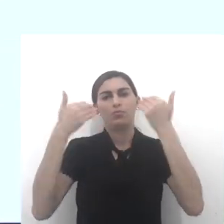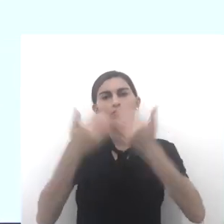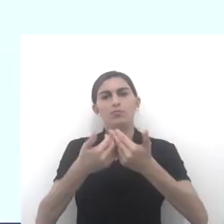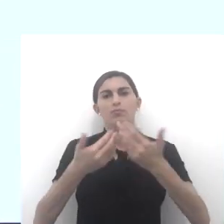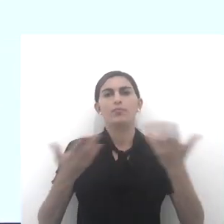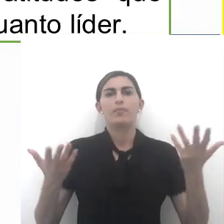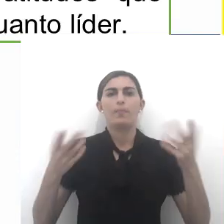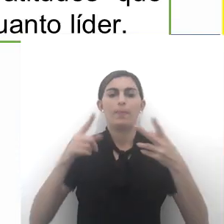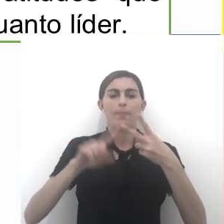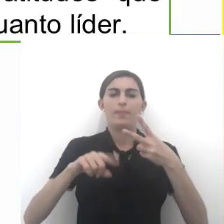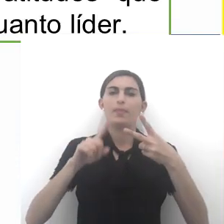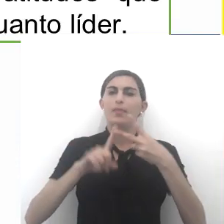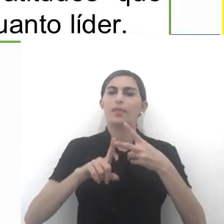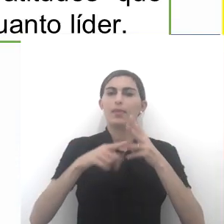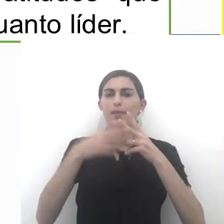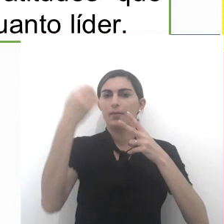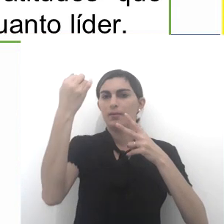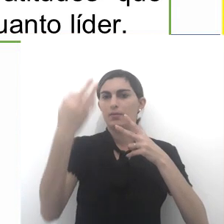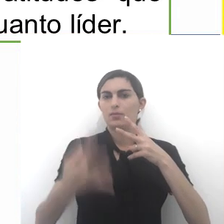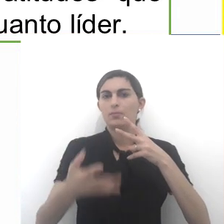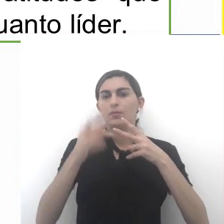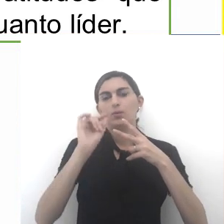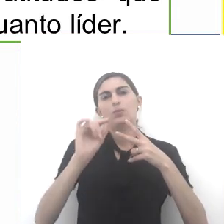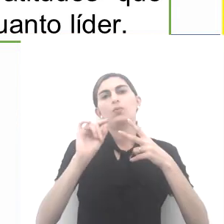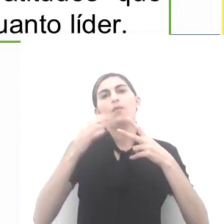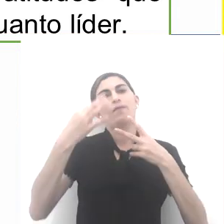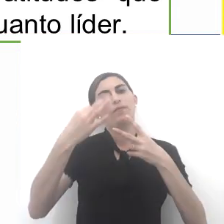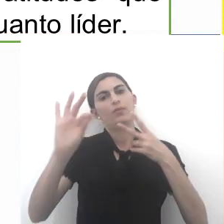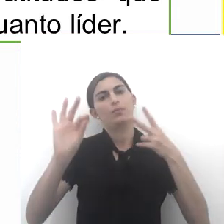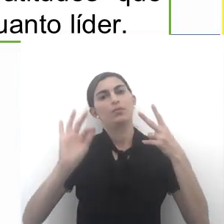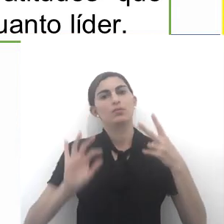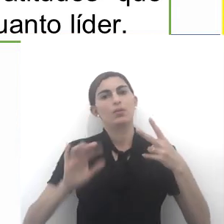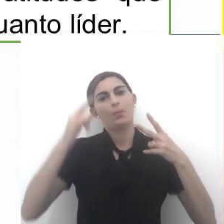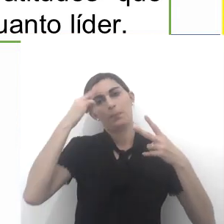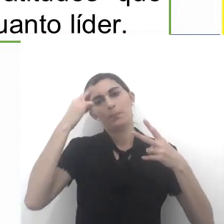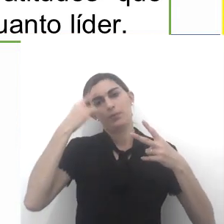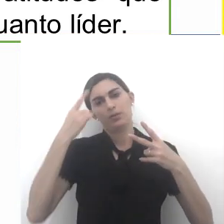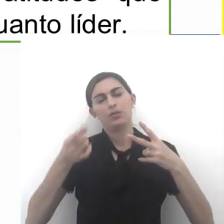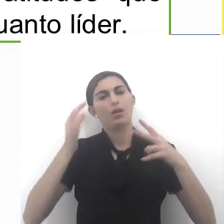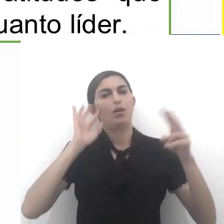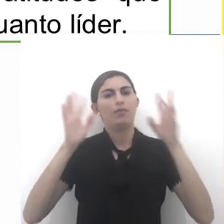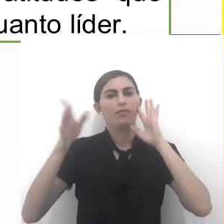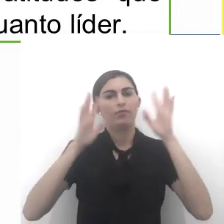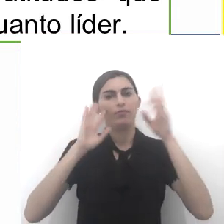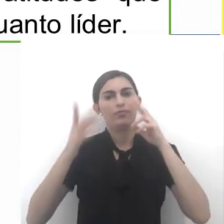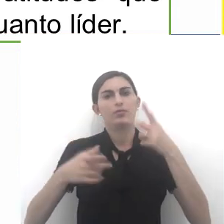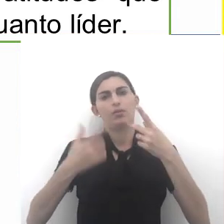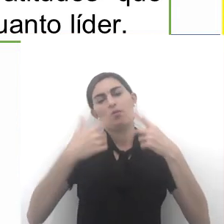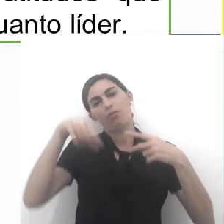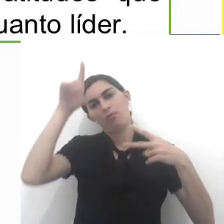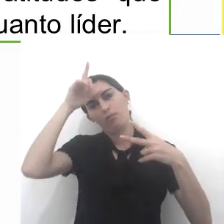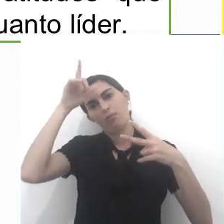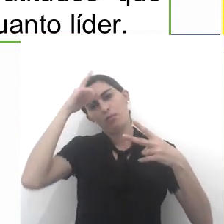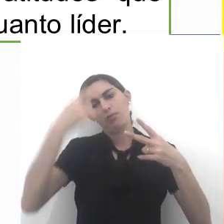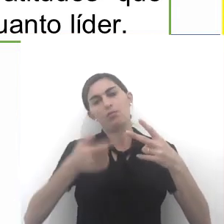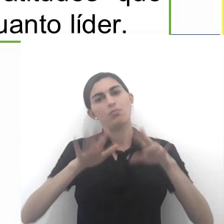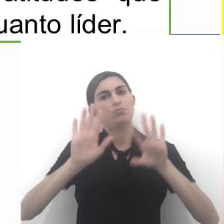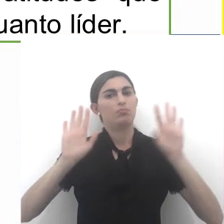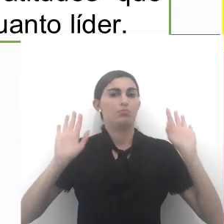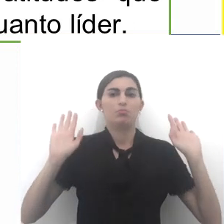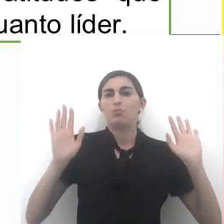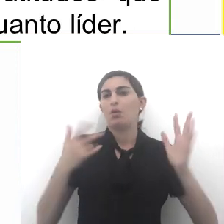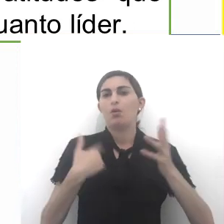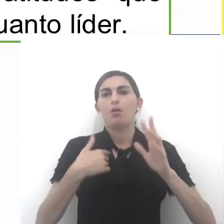sua comunidade? Segundo, explique a seguinte afirmação, pense, reflita, os líderes,